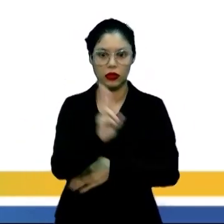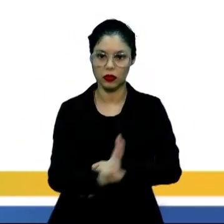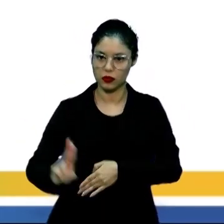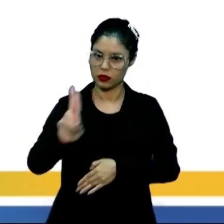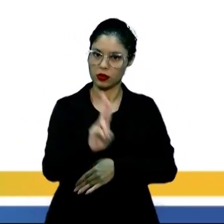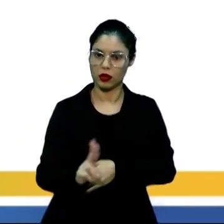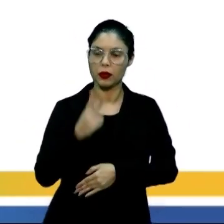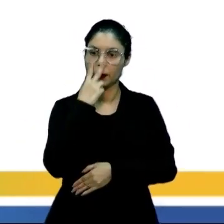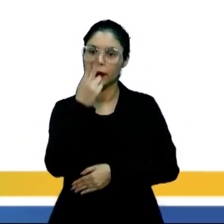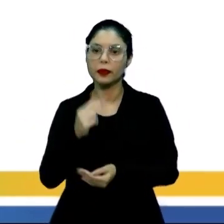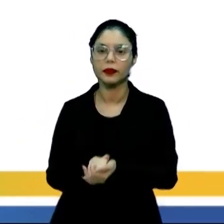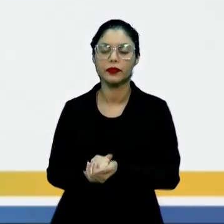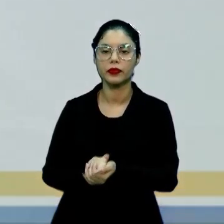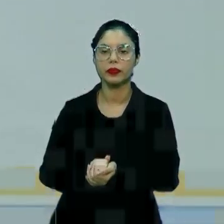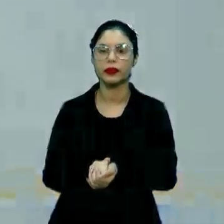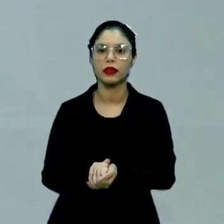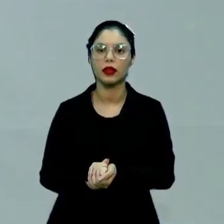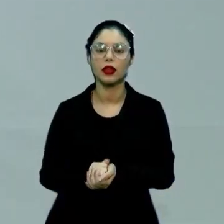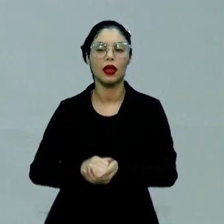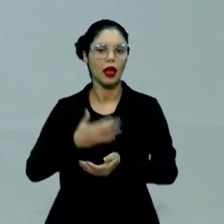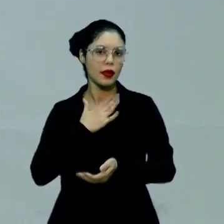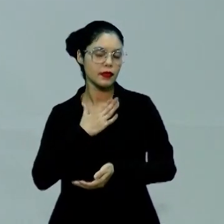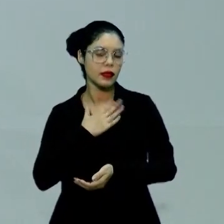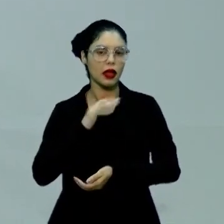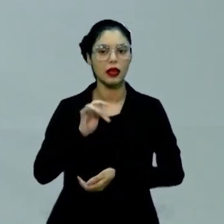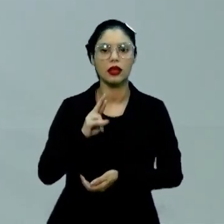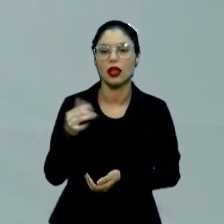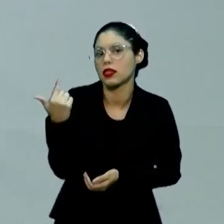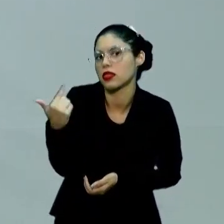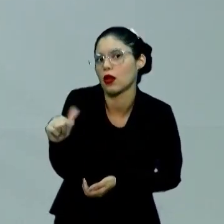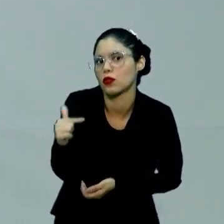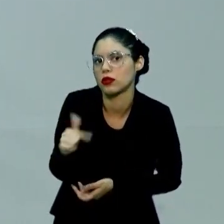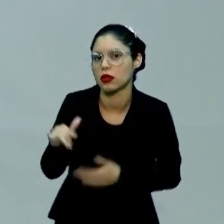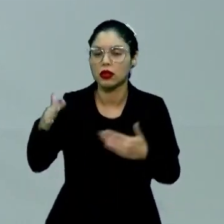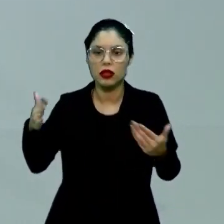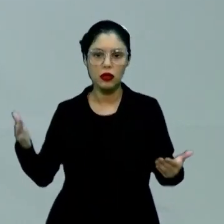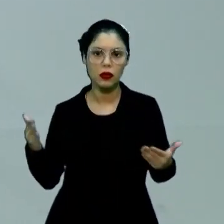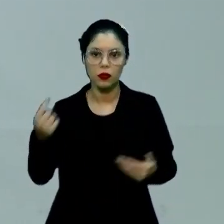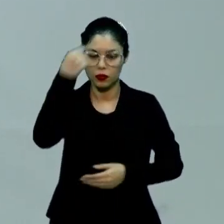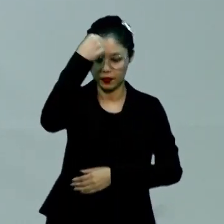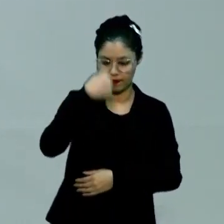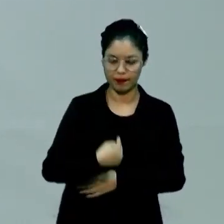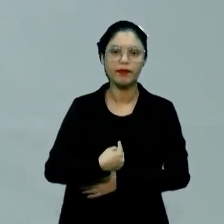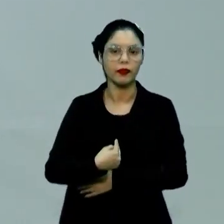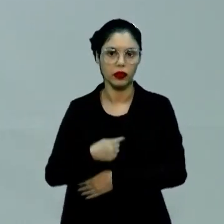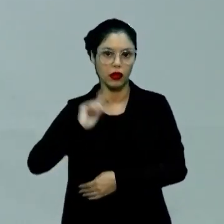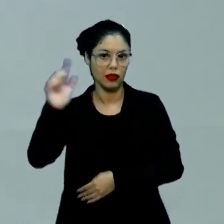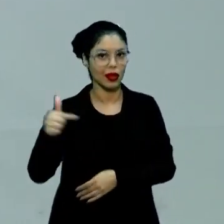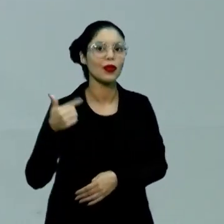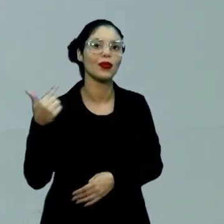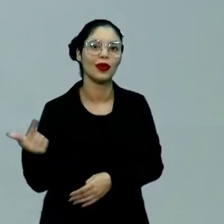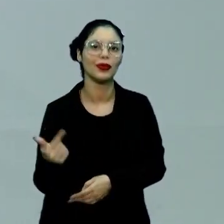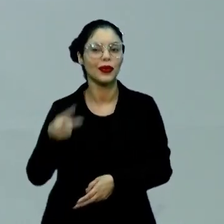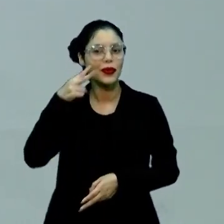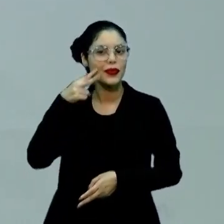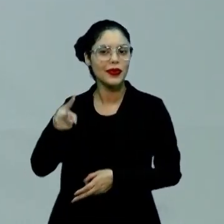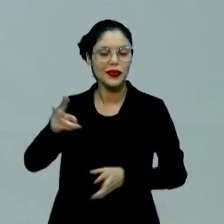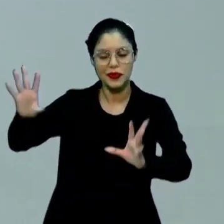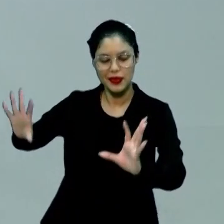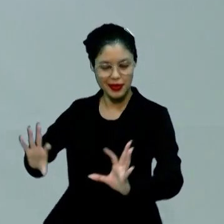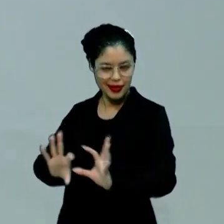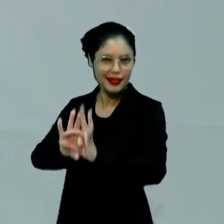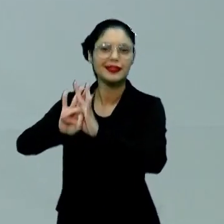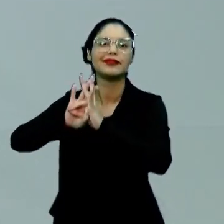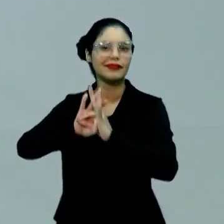como parâmetro para as minhas indagações. Não existe um eu sem o outro. Vejam a relação,